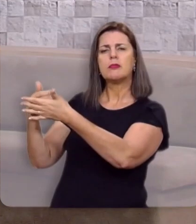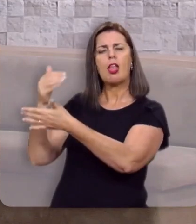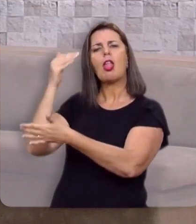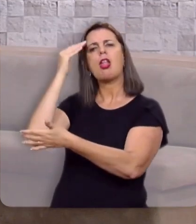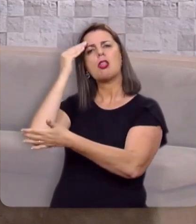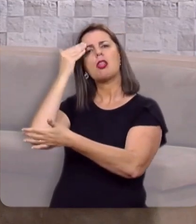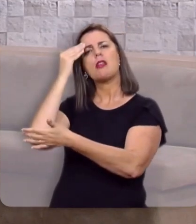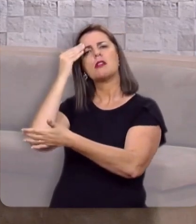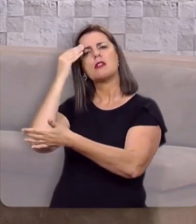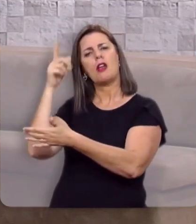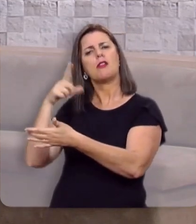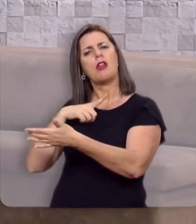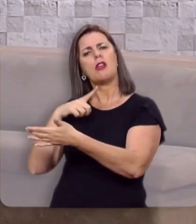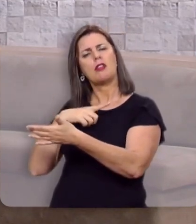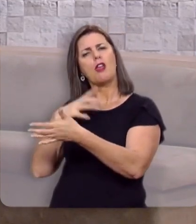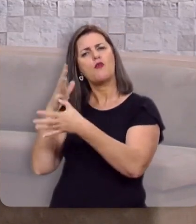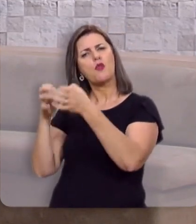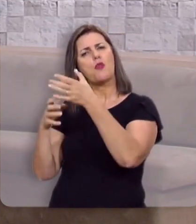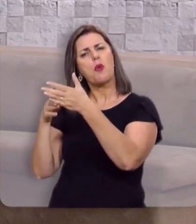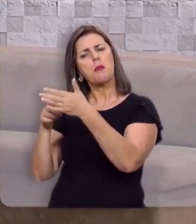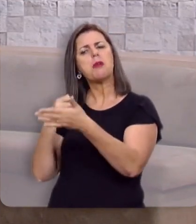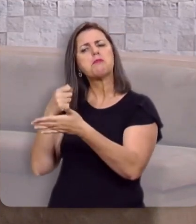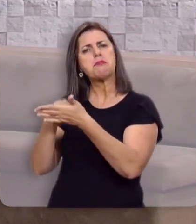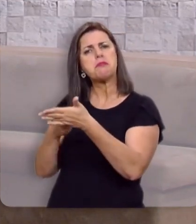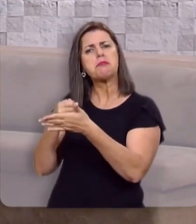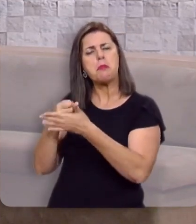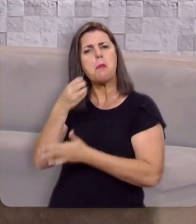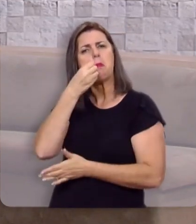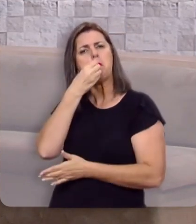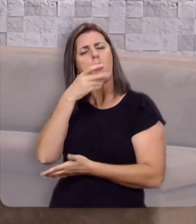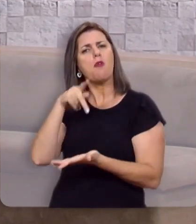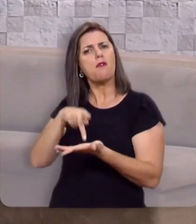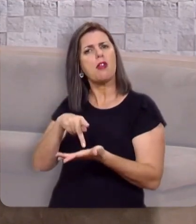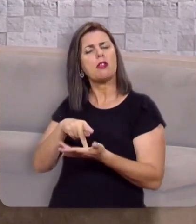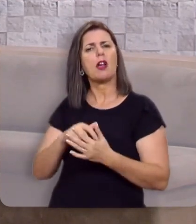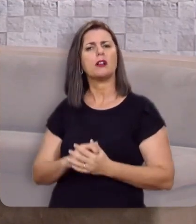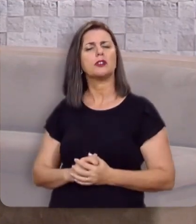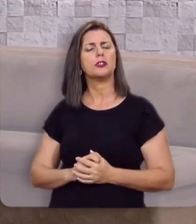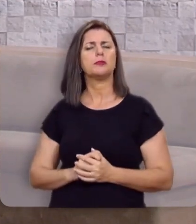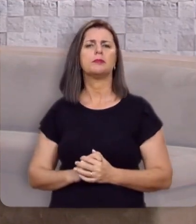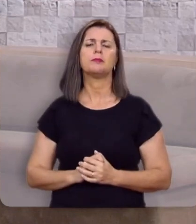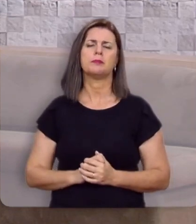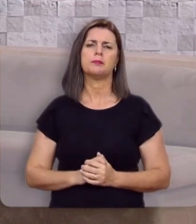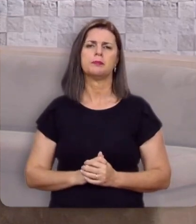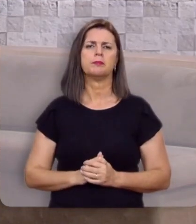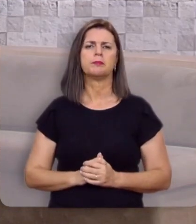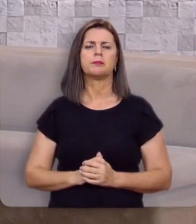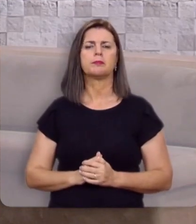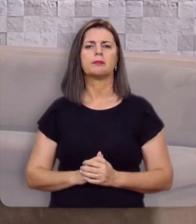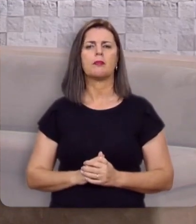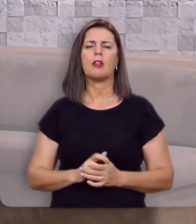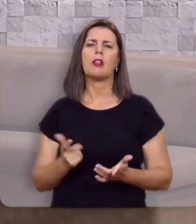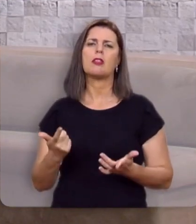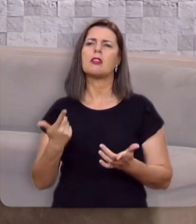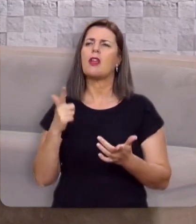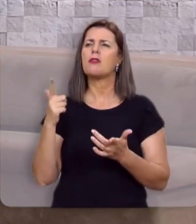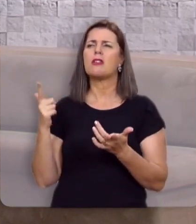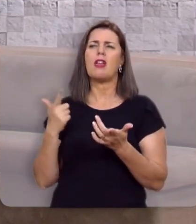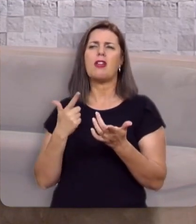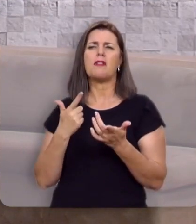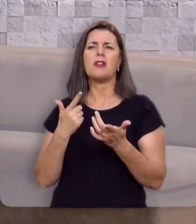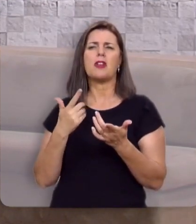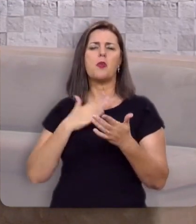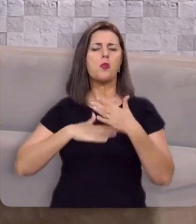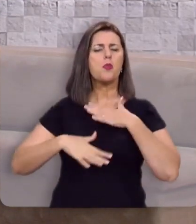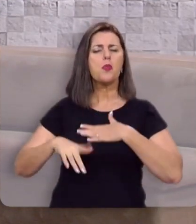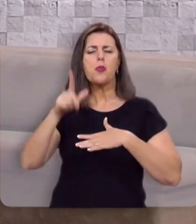ele entendeu que ele combateu um combate que valeu a pena. O bom combate. Não teve amenidades.